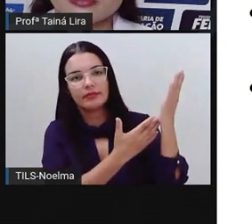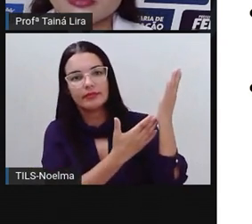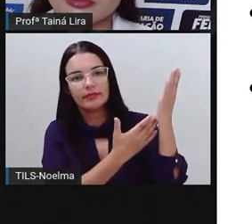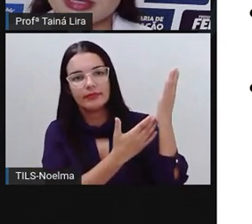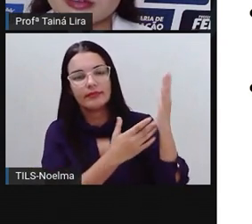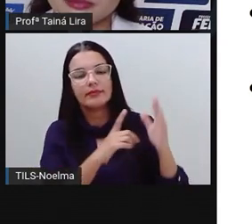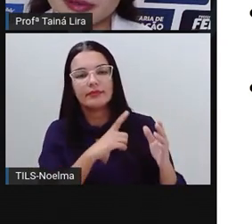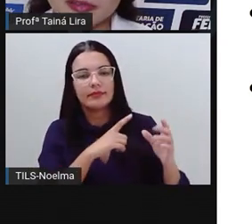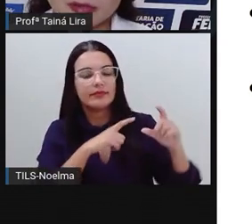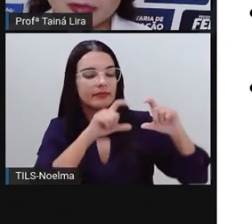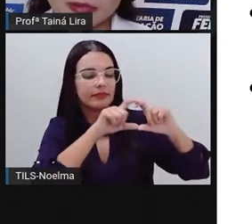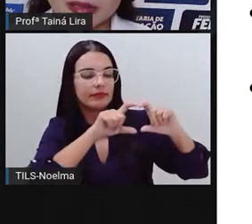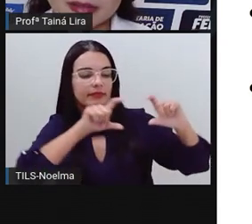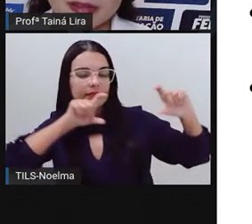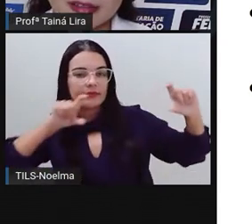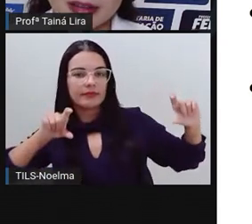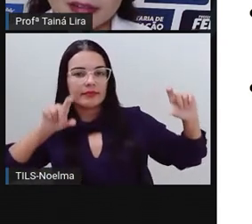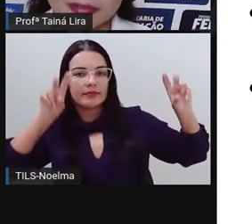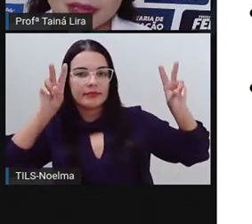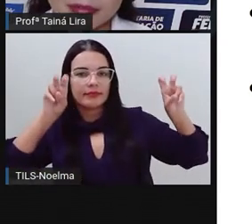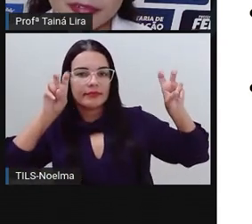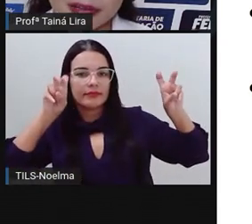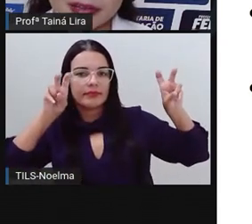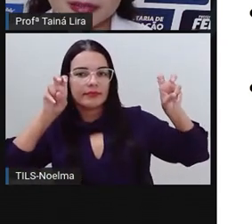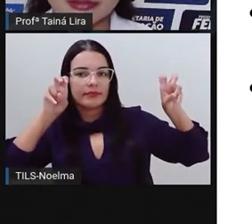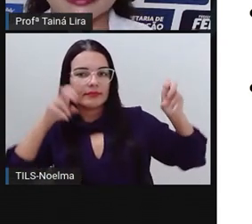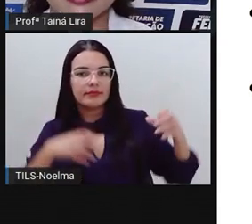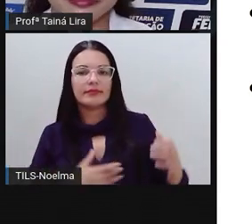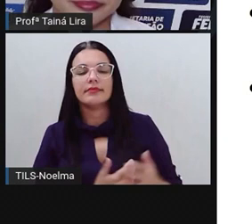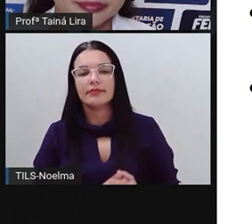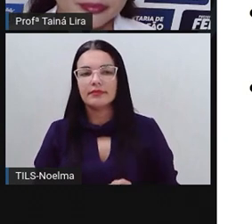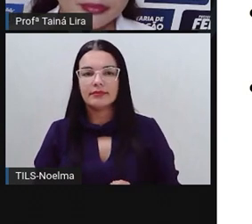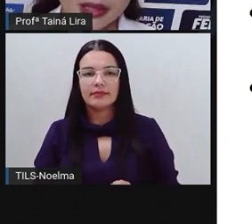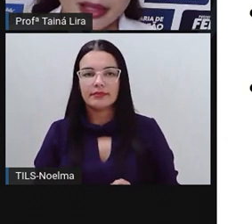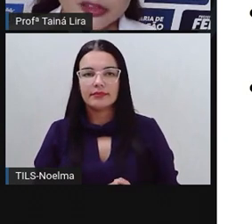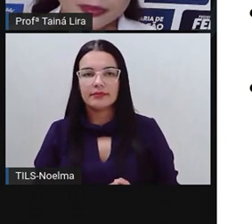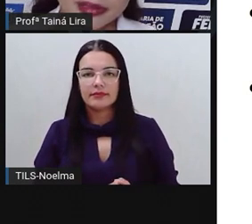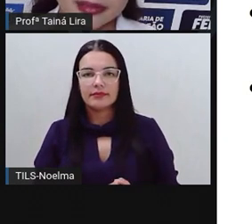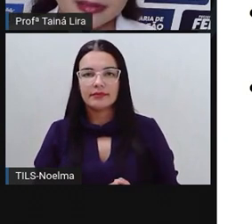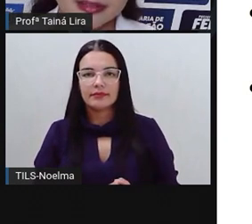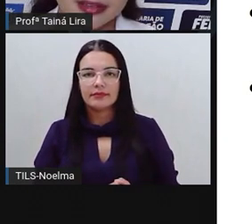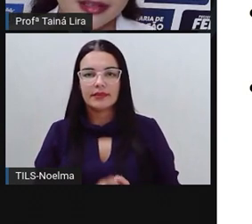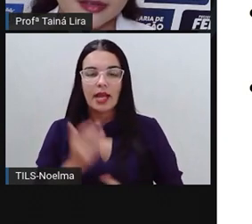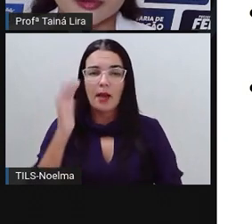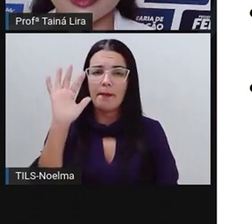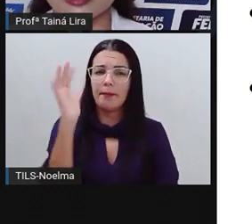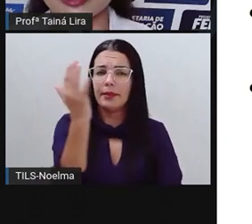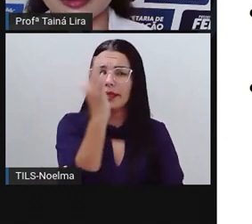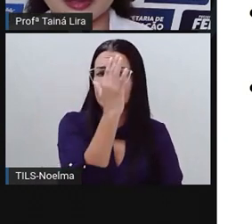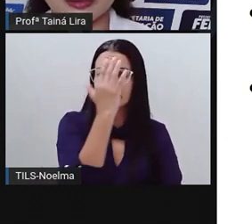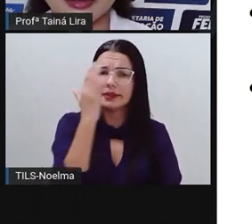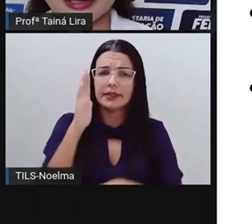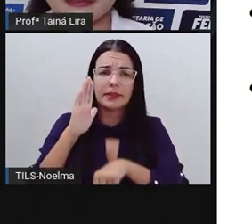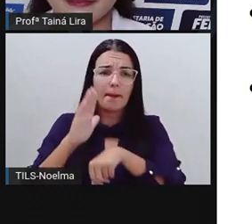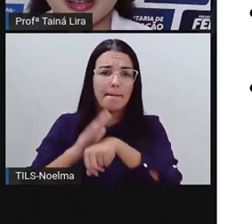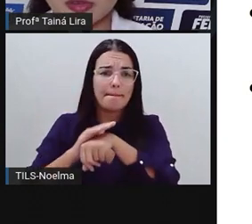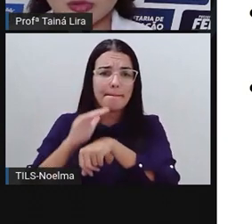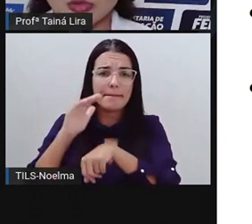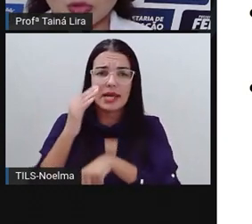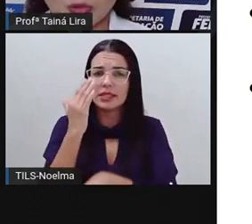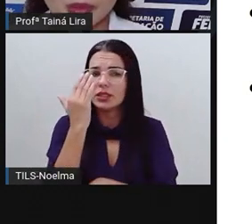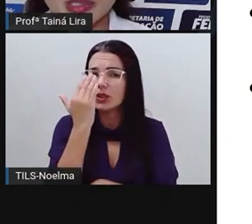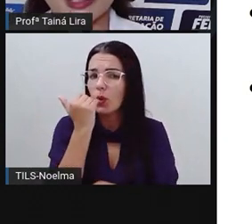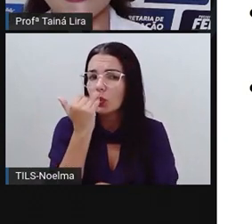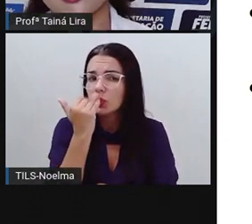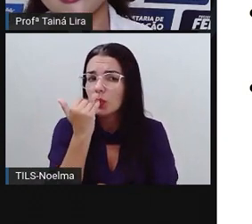mais consumidas pelo segundo ano. Então, esse gráfico está me falando as plantas, né, que o segundo ano mais